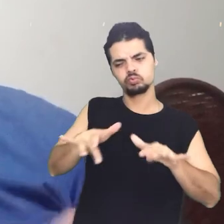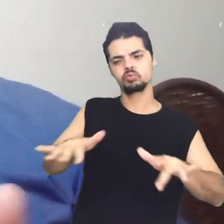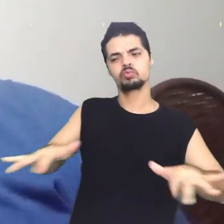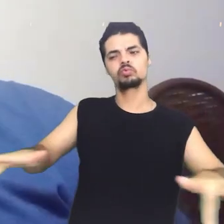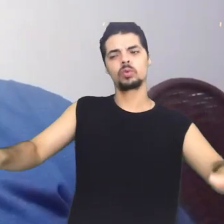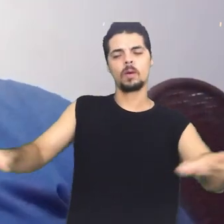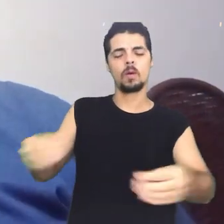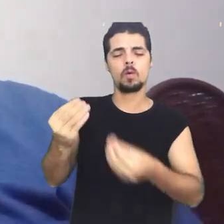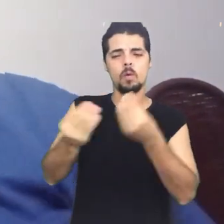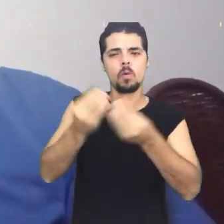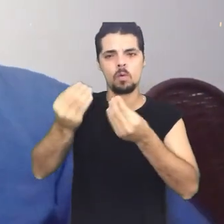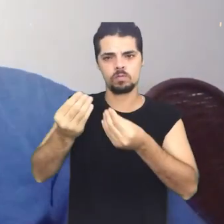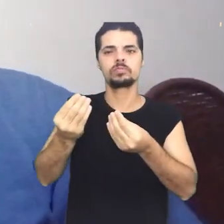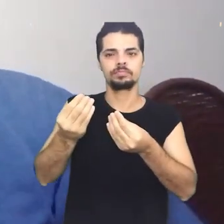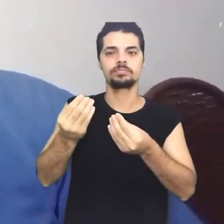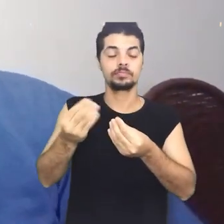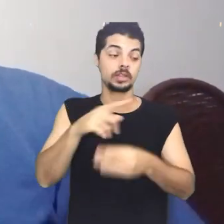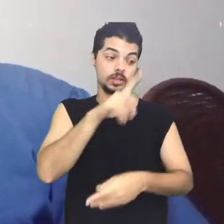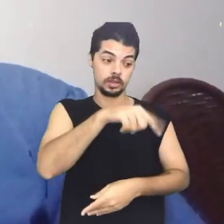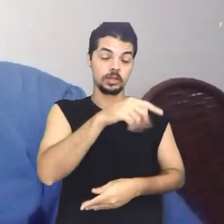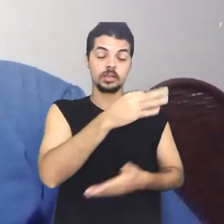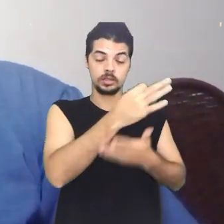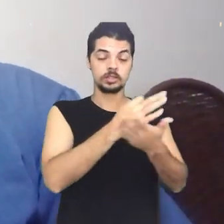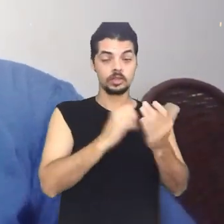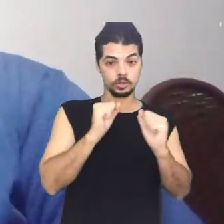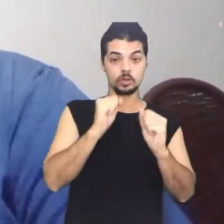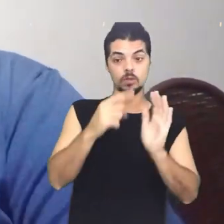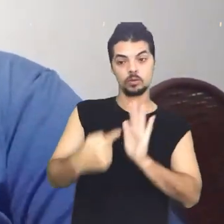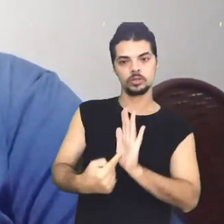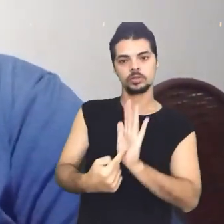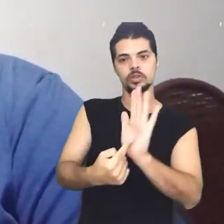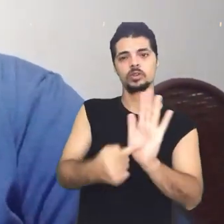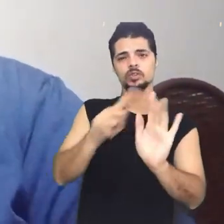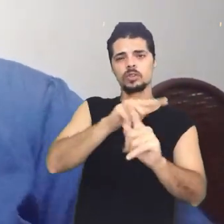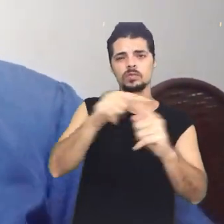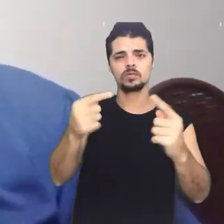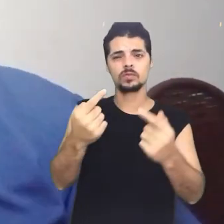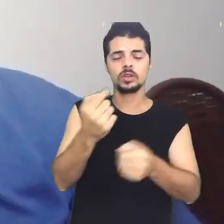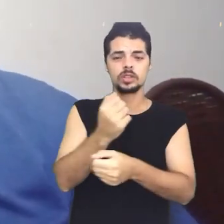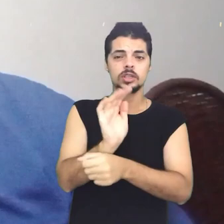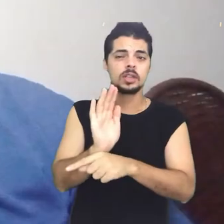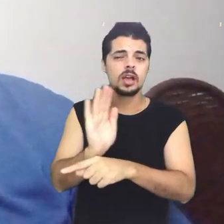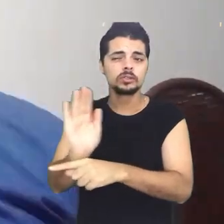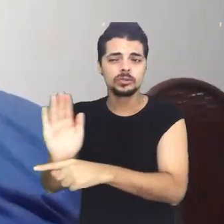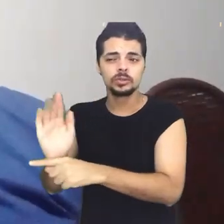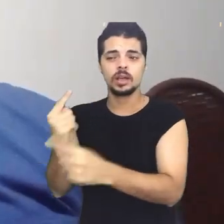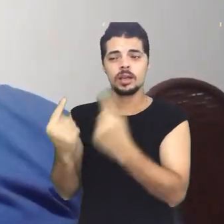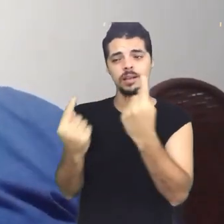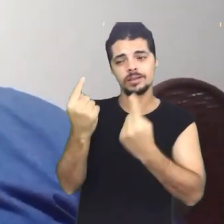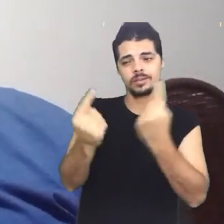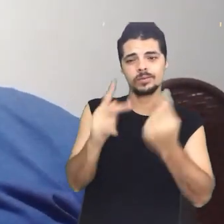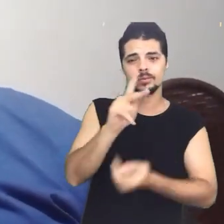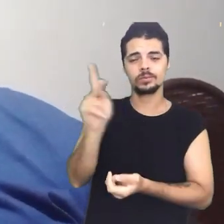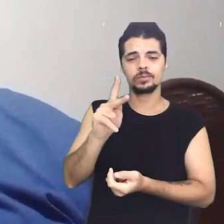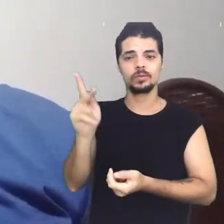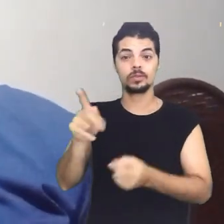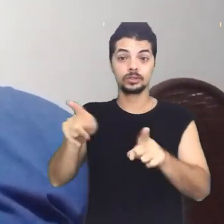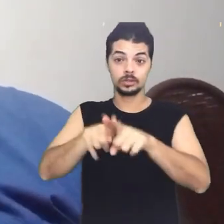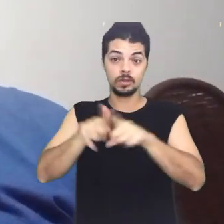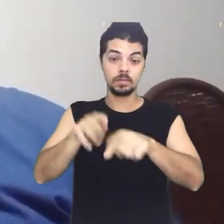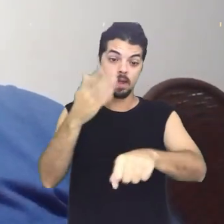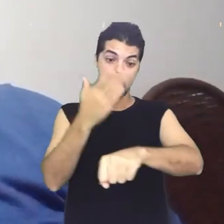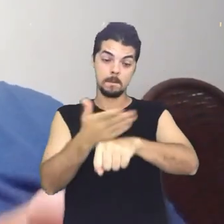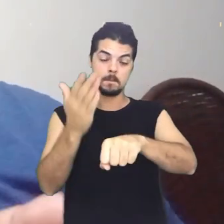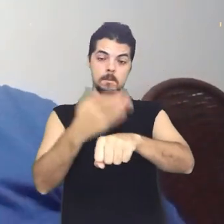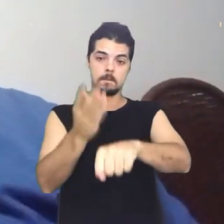XIX aquela raiz brasileira de garra, luta e de vitórias. Que esse texto possa lhe